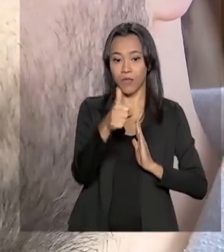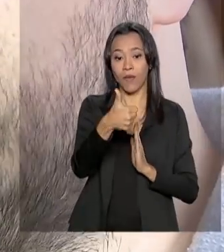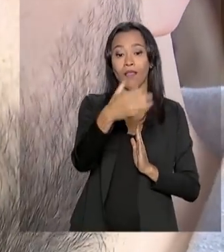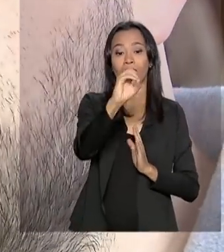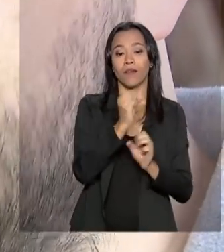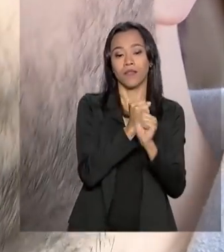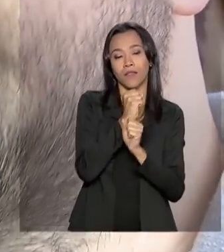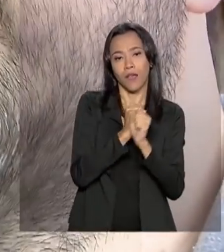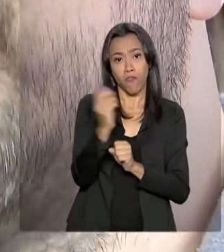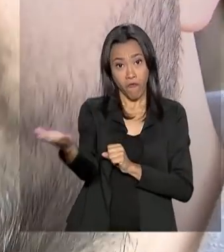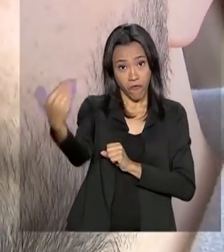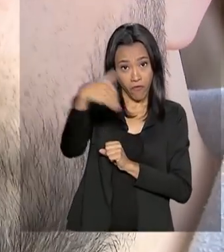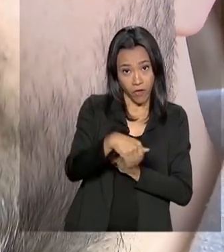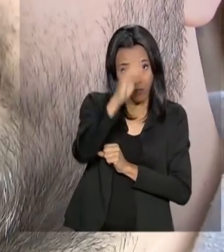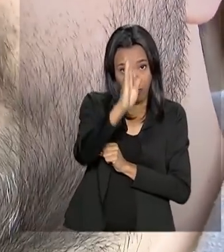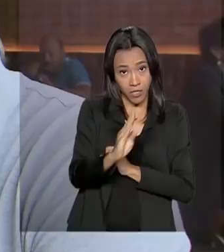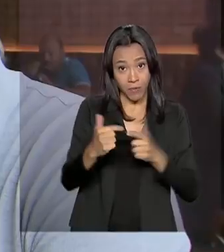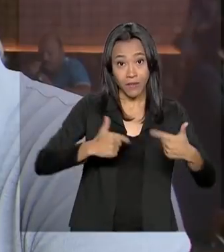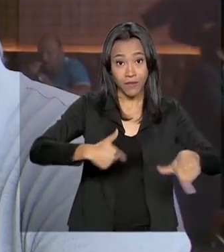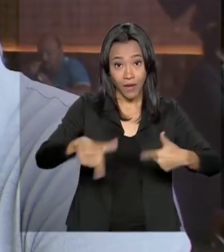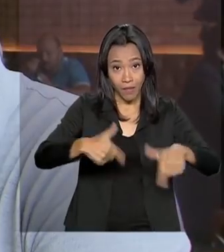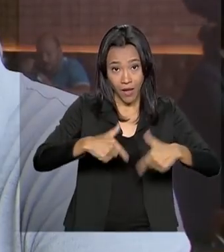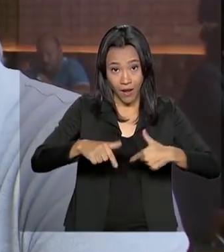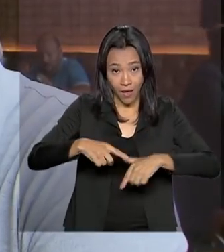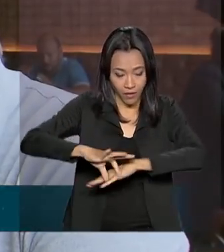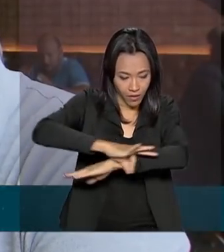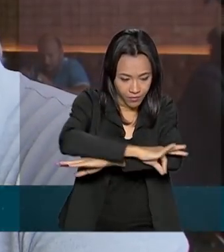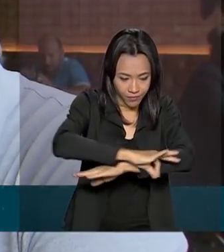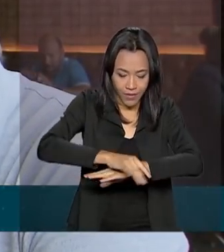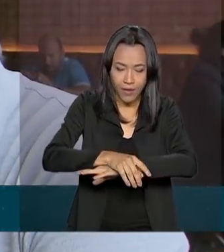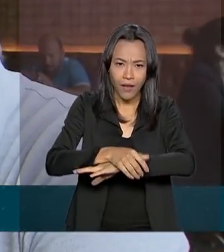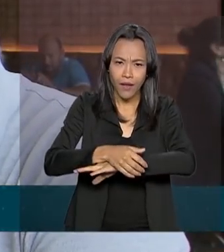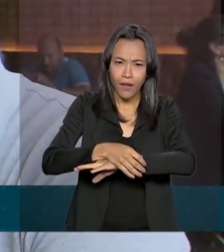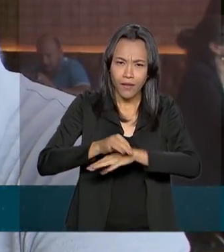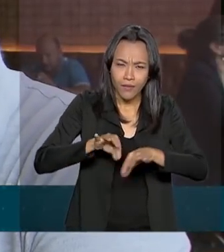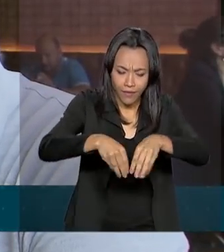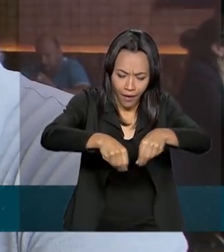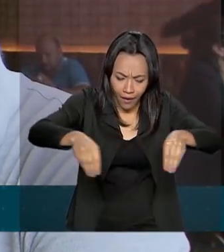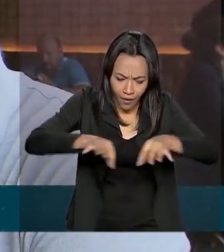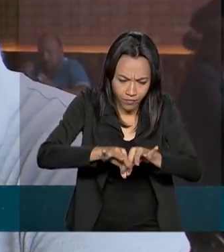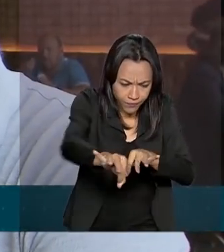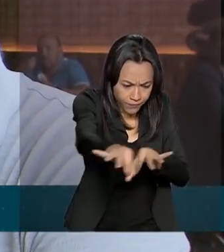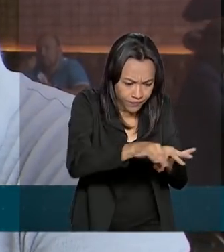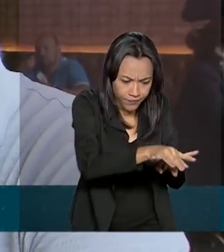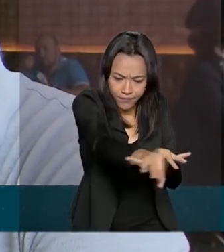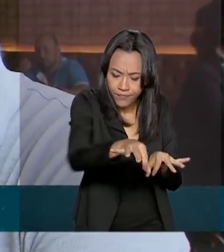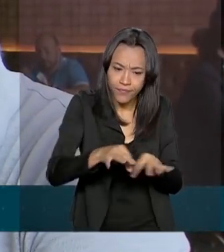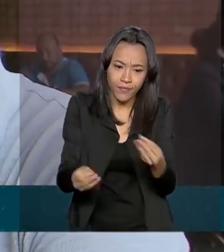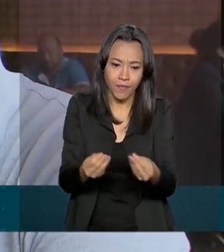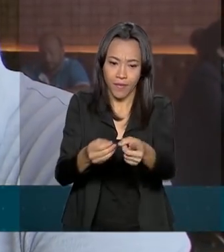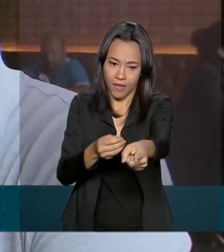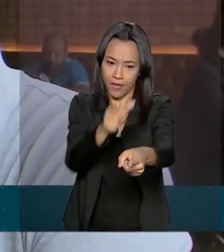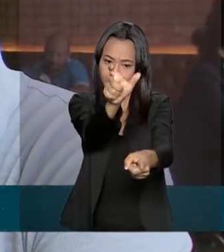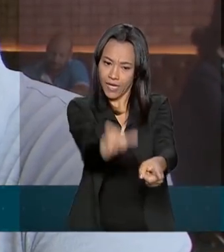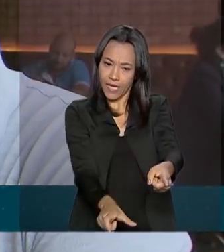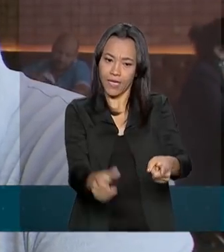Ele veio para trabalhar como agrônomo. Trabalhei 6 anos, quase 7, 7 safras foram e aí